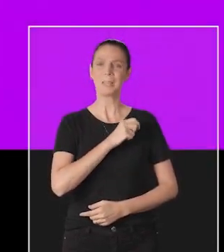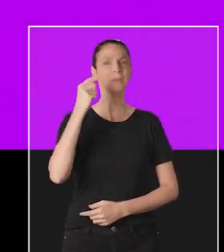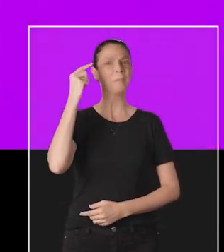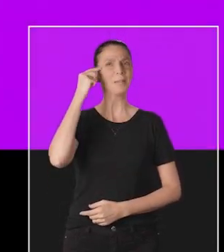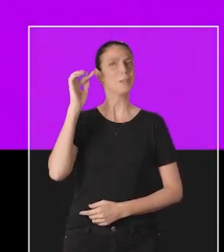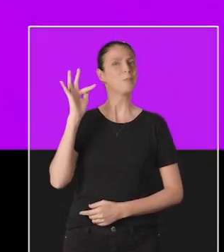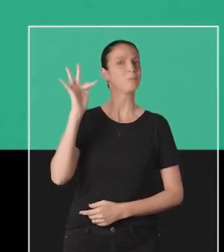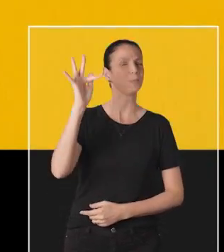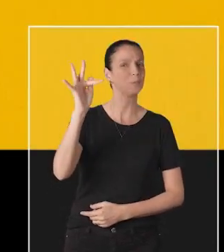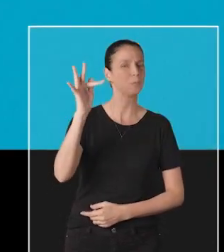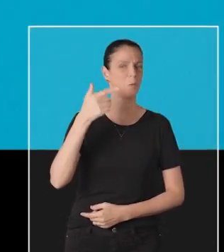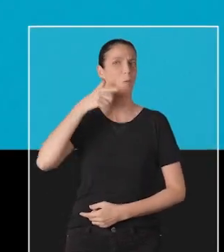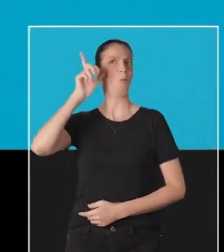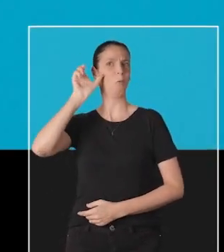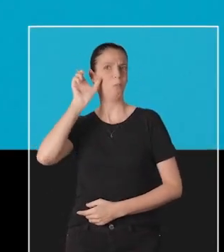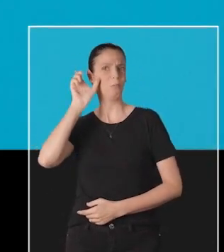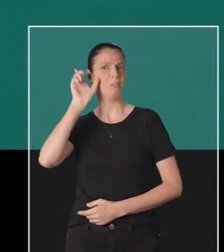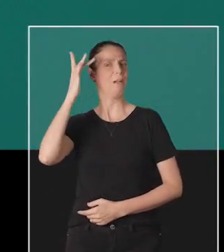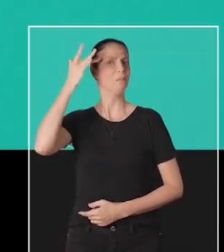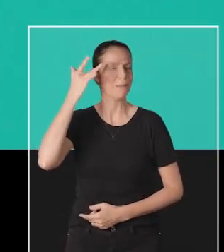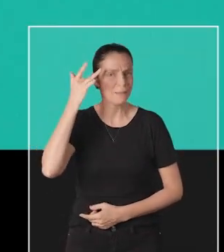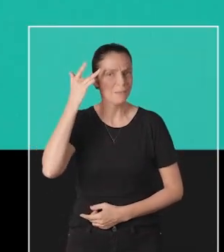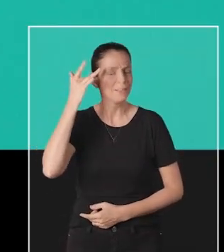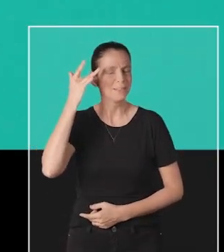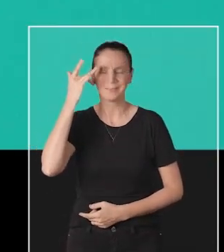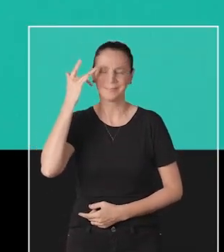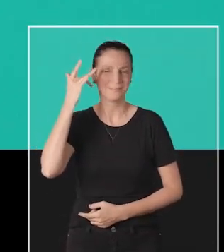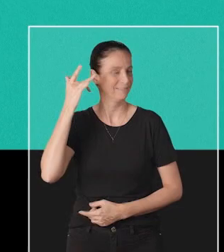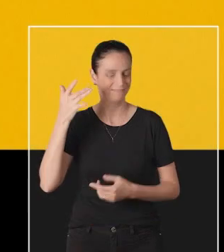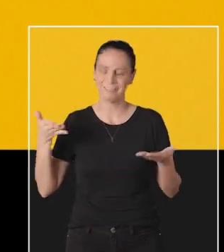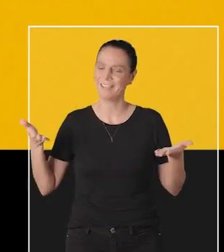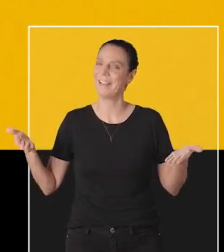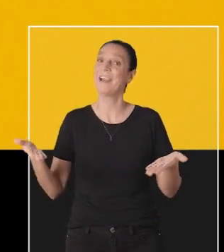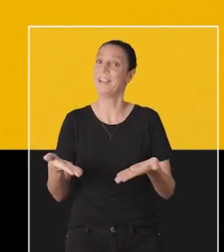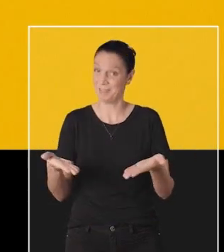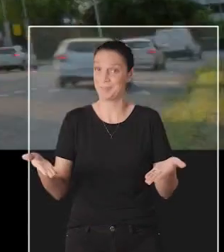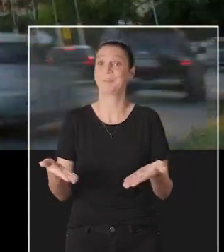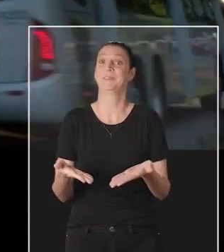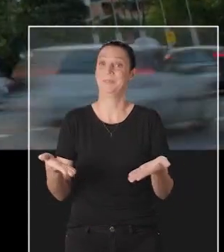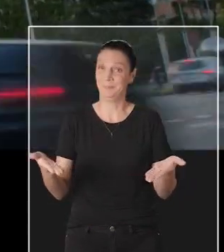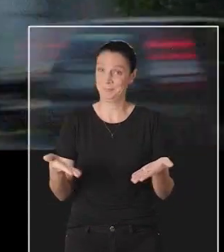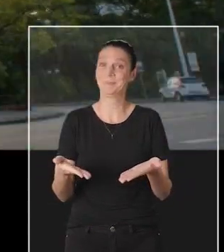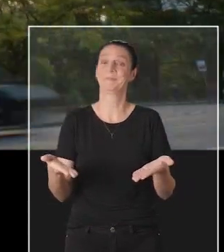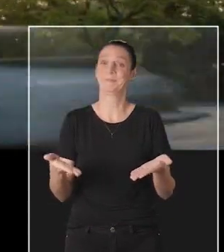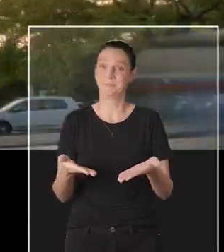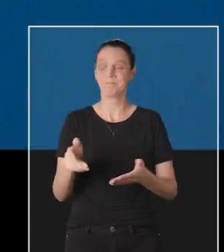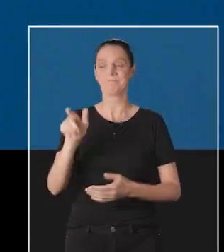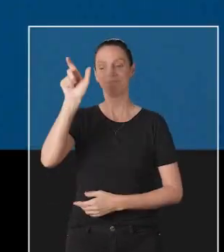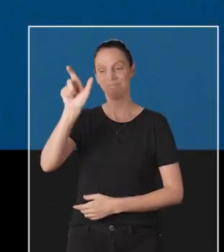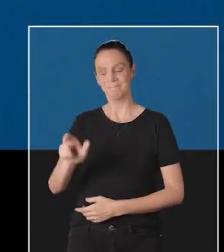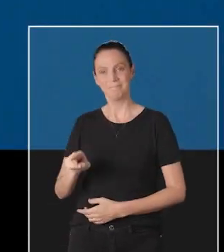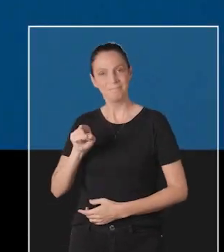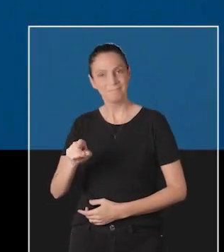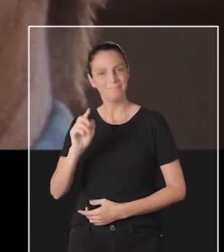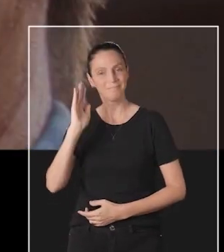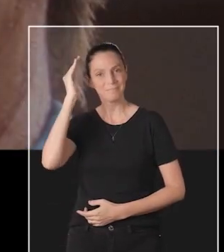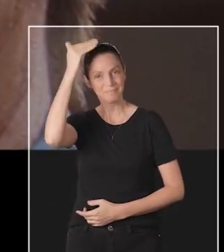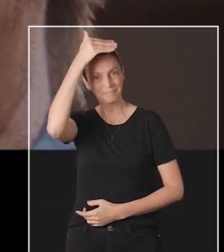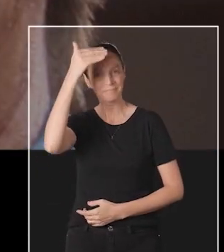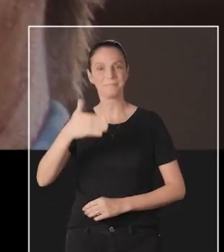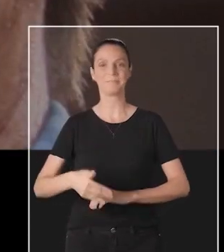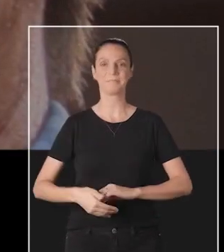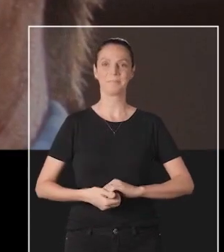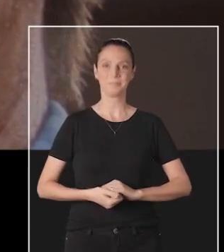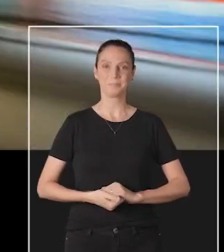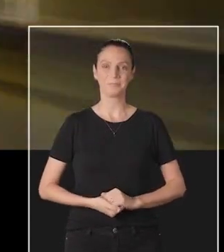O futuro não é ontem nem amanhã. O futuro é hoje. E hoje é